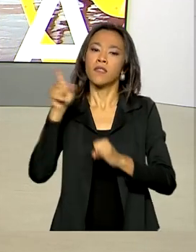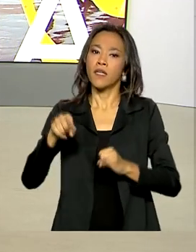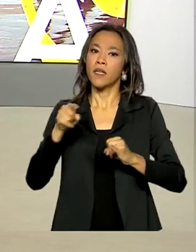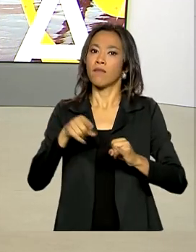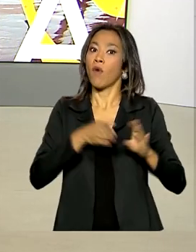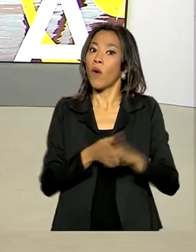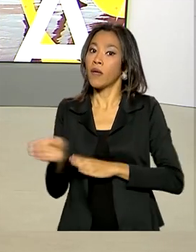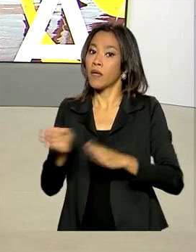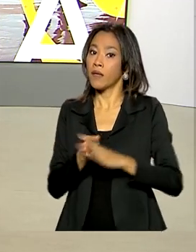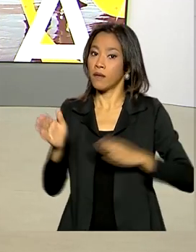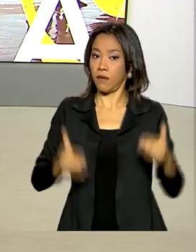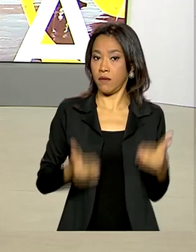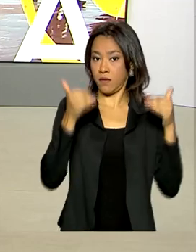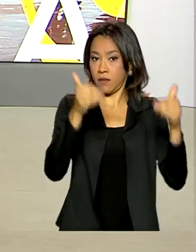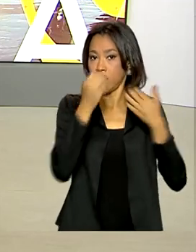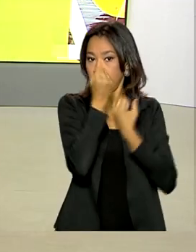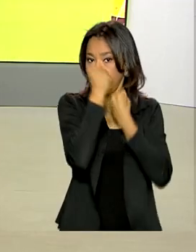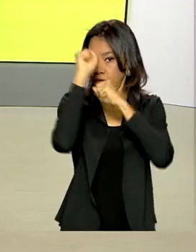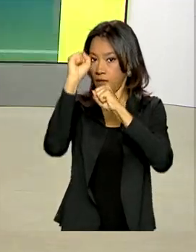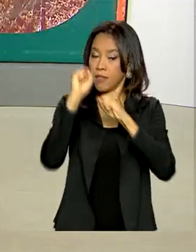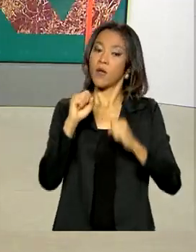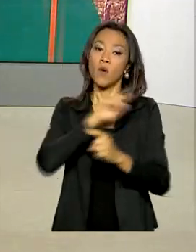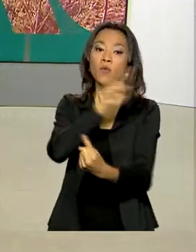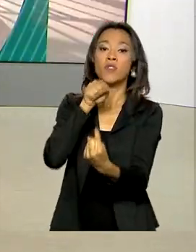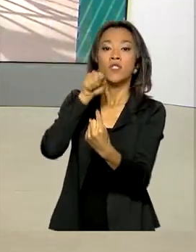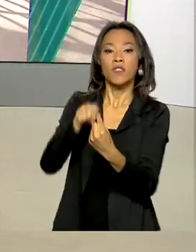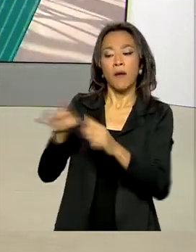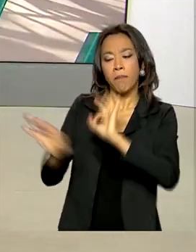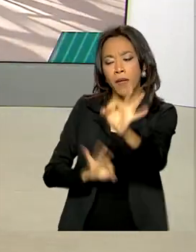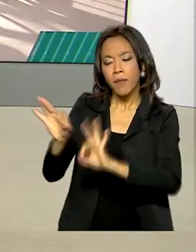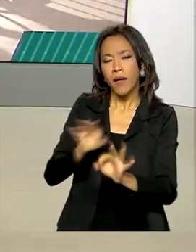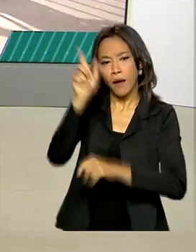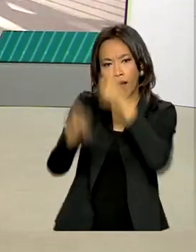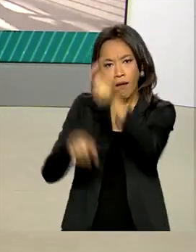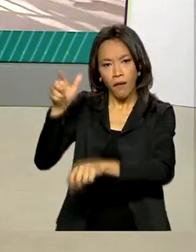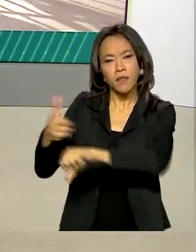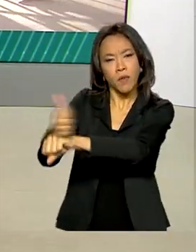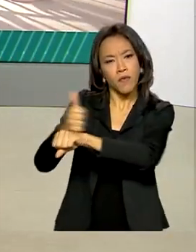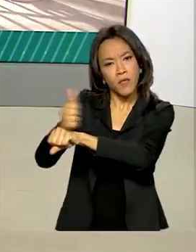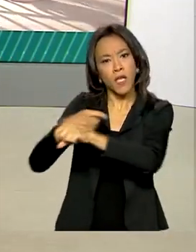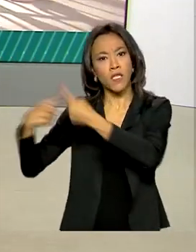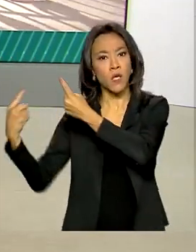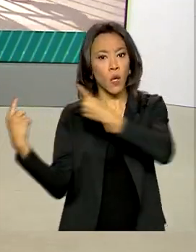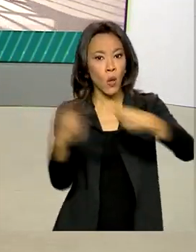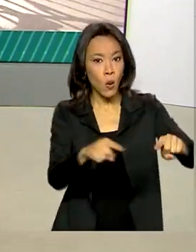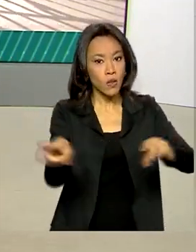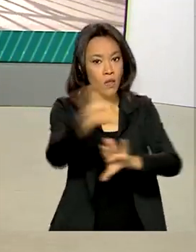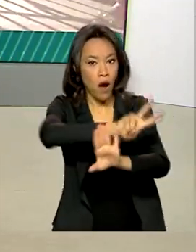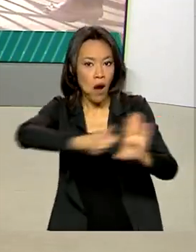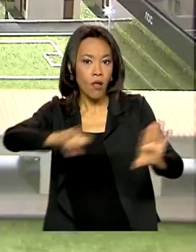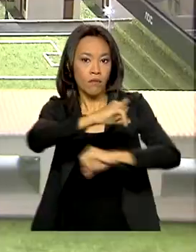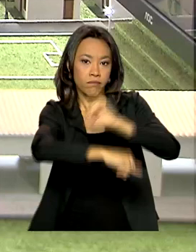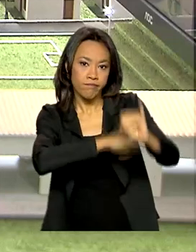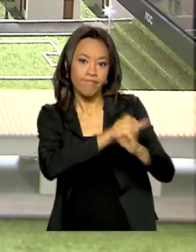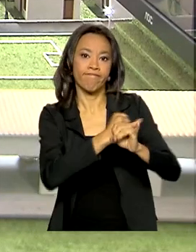Defesa. O objetivo é preparar esses profissionais para atuarem no combate a ataques virtuais.